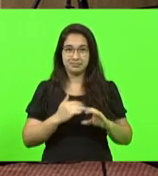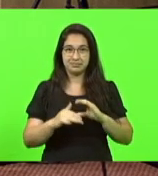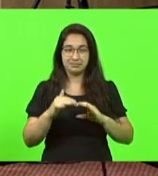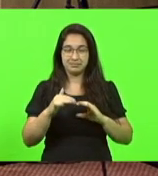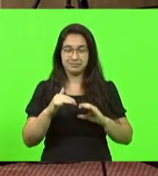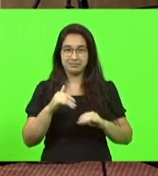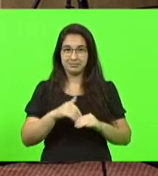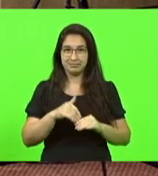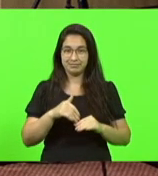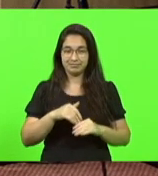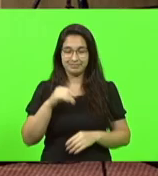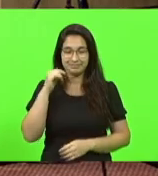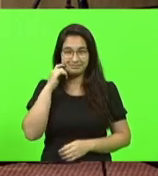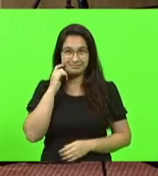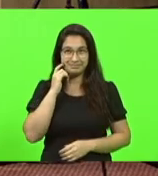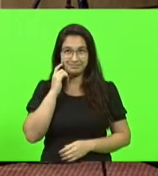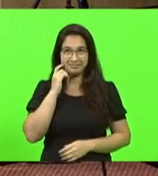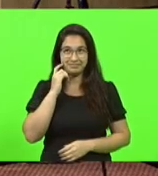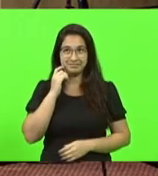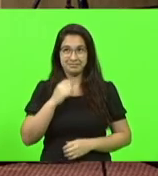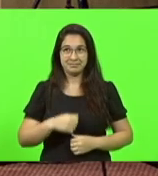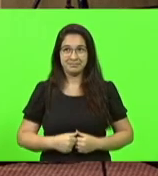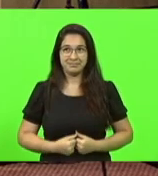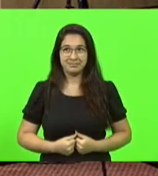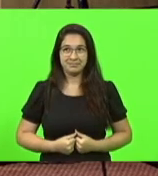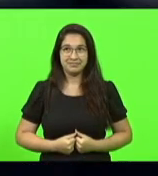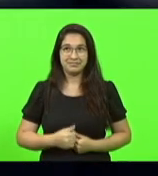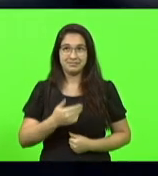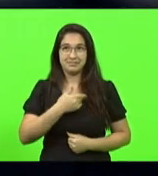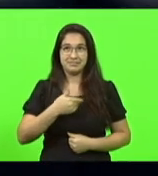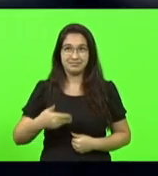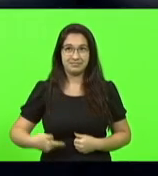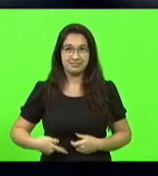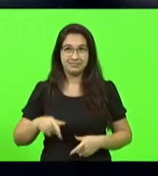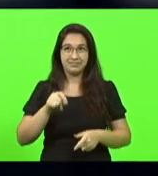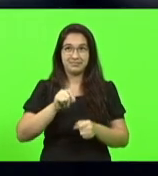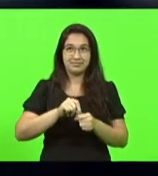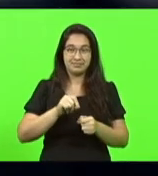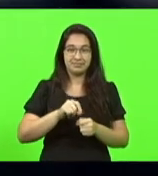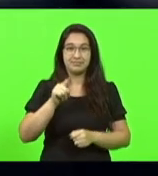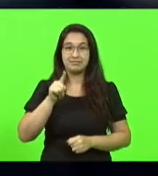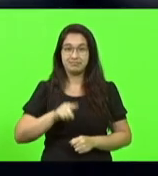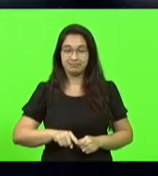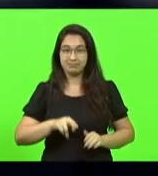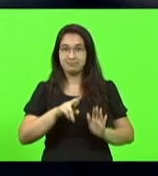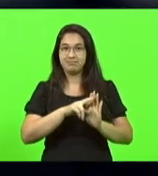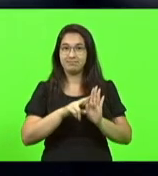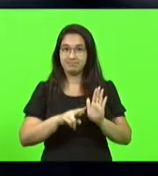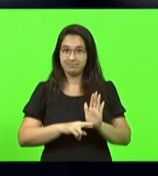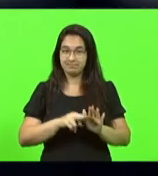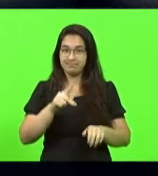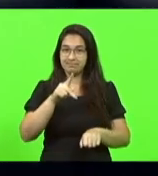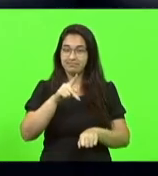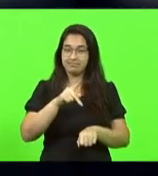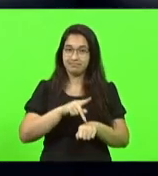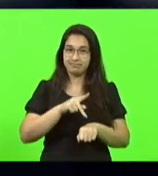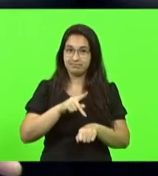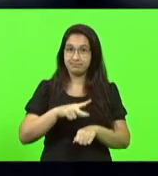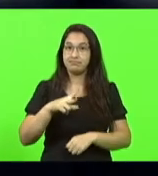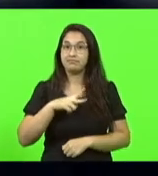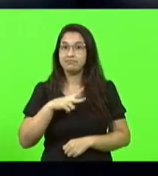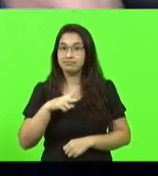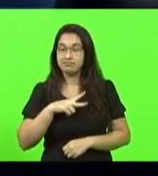governo está fazendo é regulamentar as pedras, privatizar as pedras,